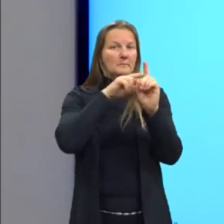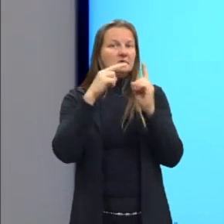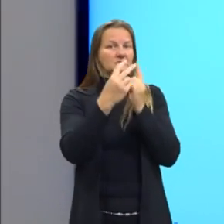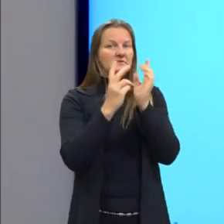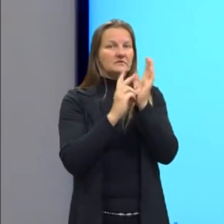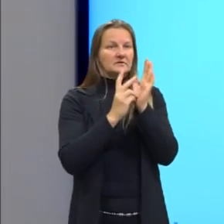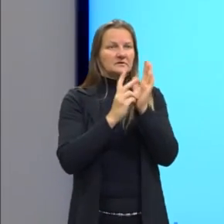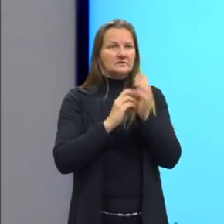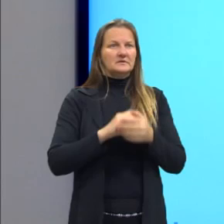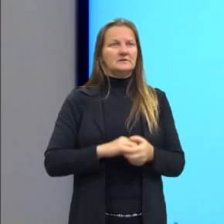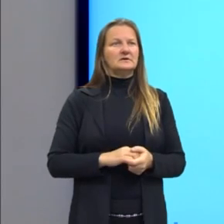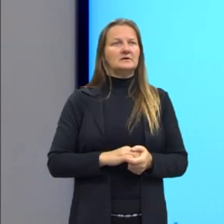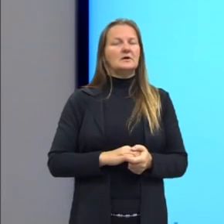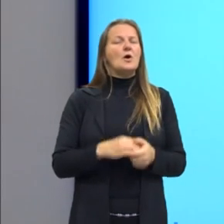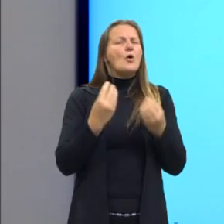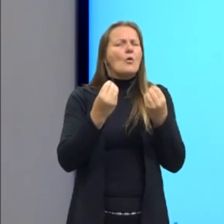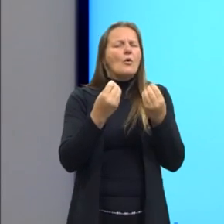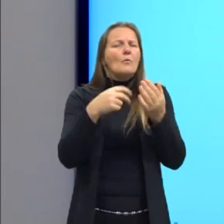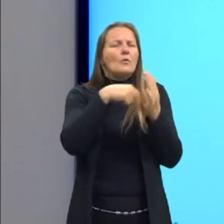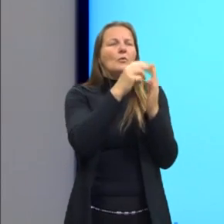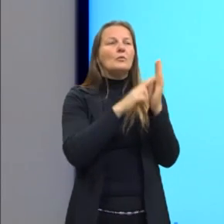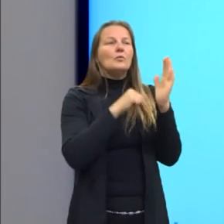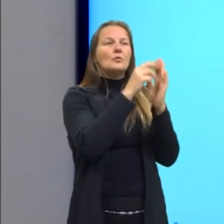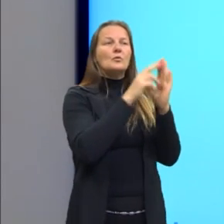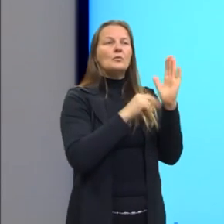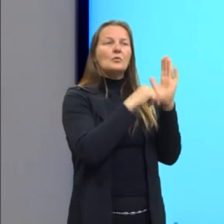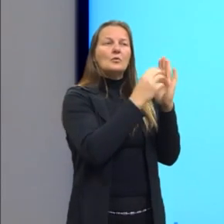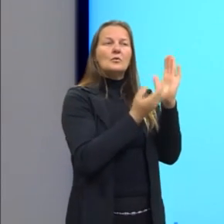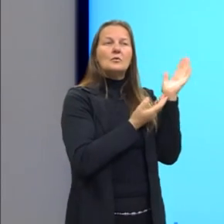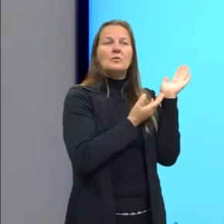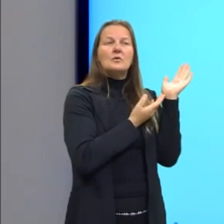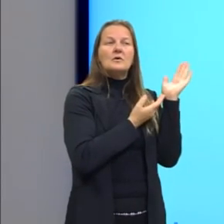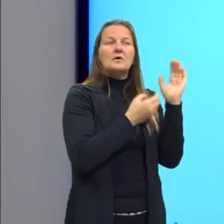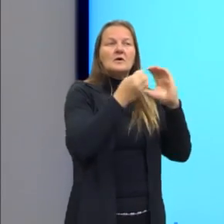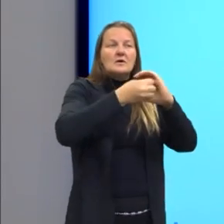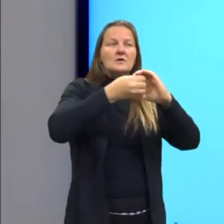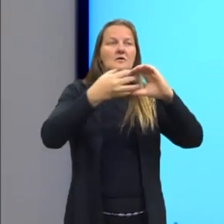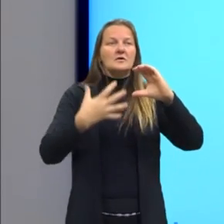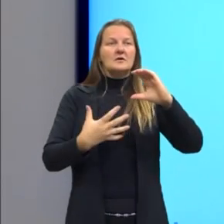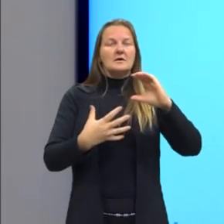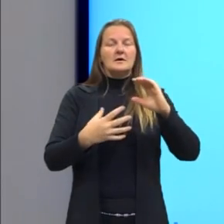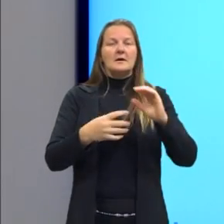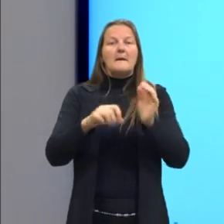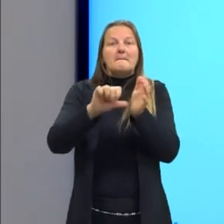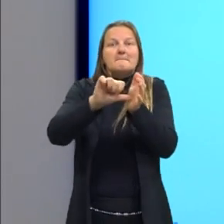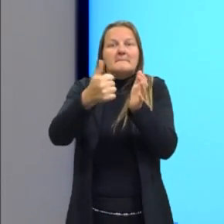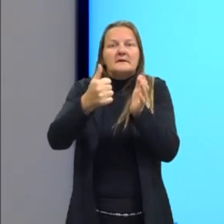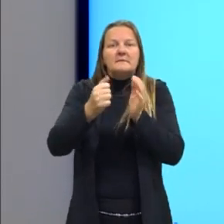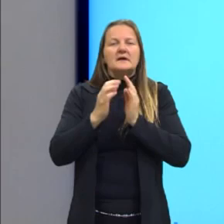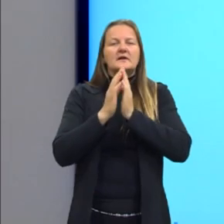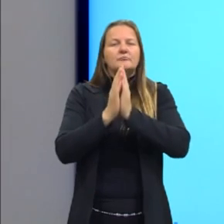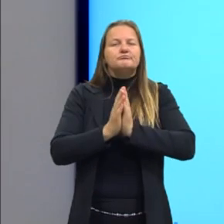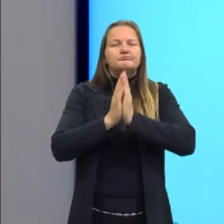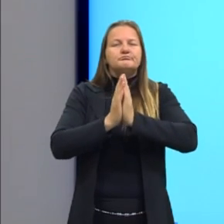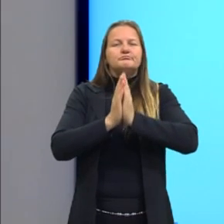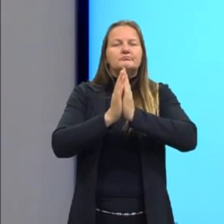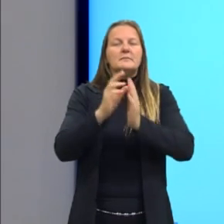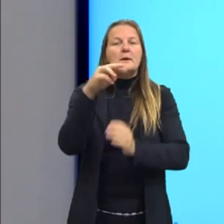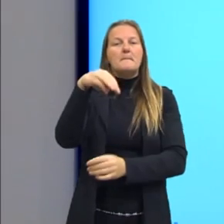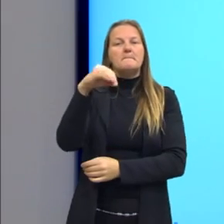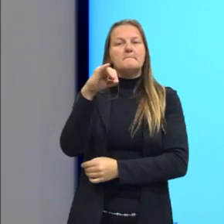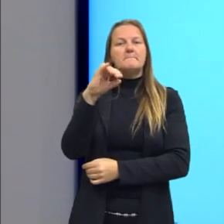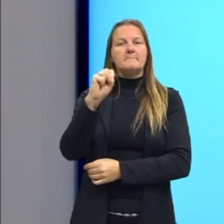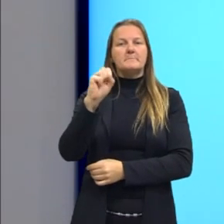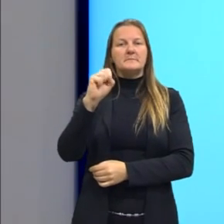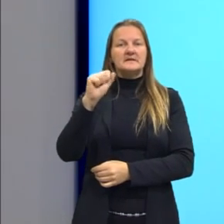E como é que é retratado aqui esse momento que seria uma primeira missa desses portugueses que chegaram com Pedro Álvares